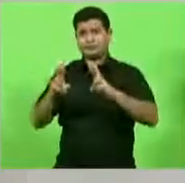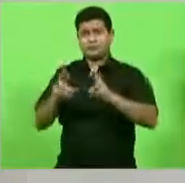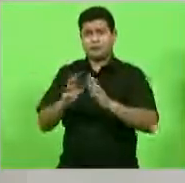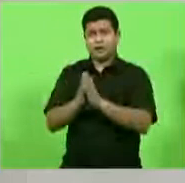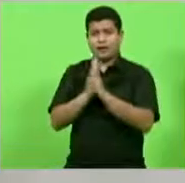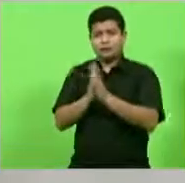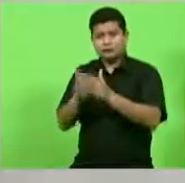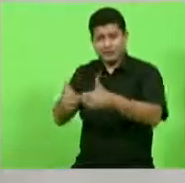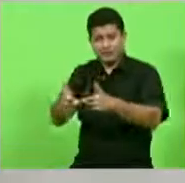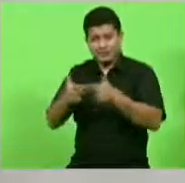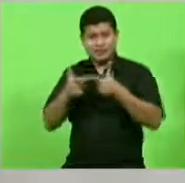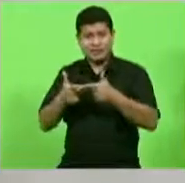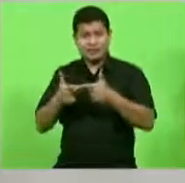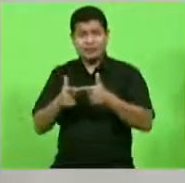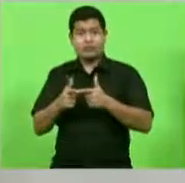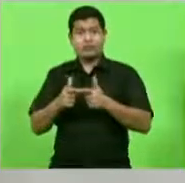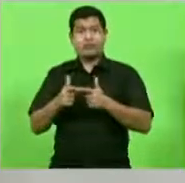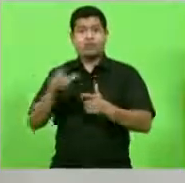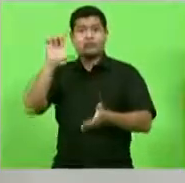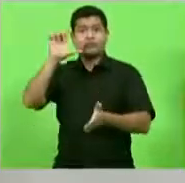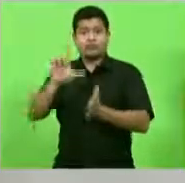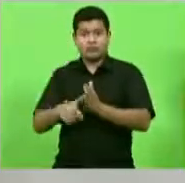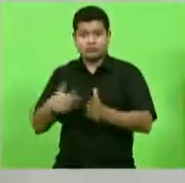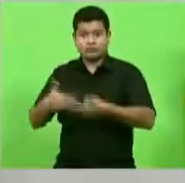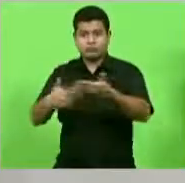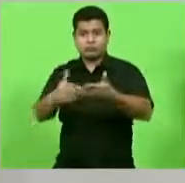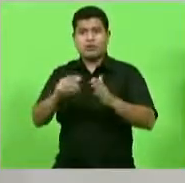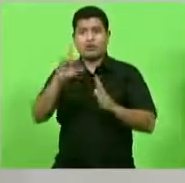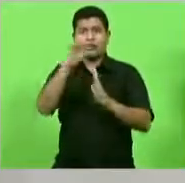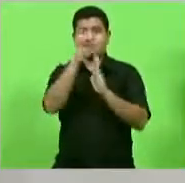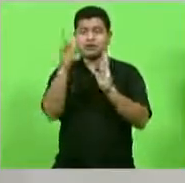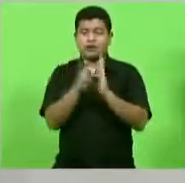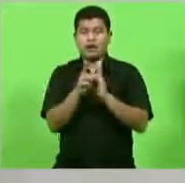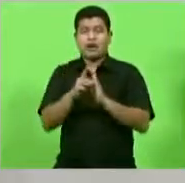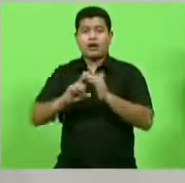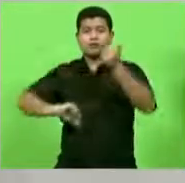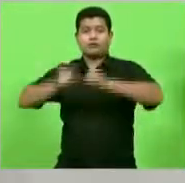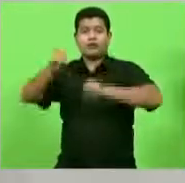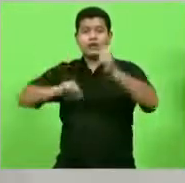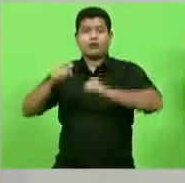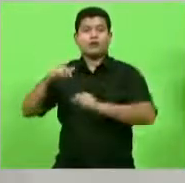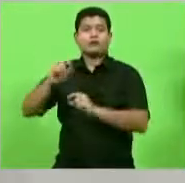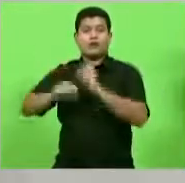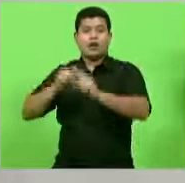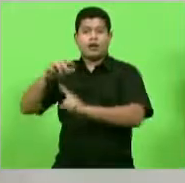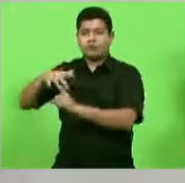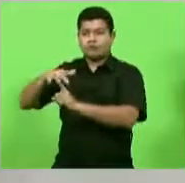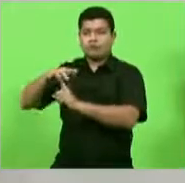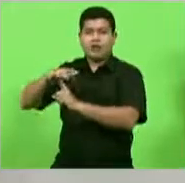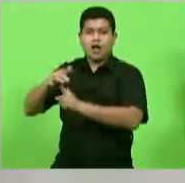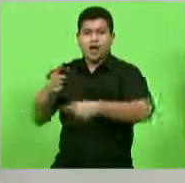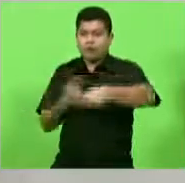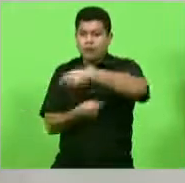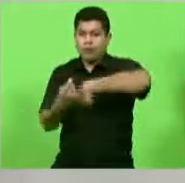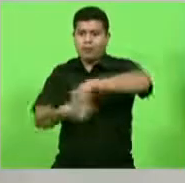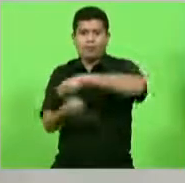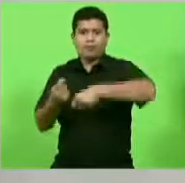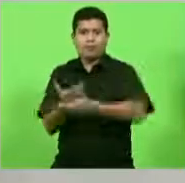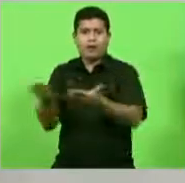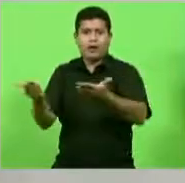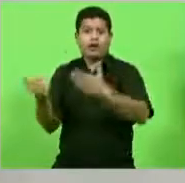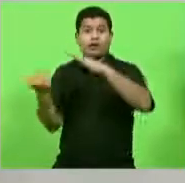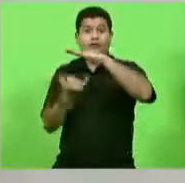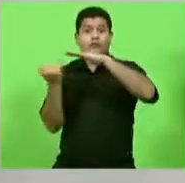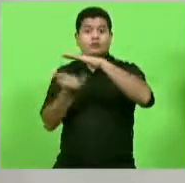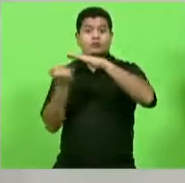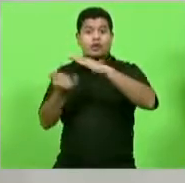para nesses próximos decretos se avaliar o que é uma feira, uma feira de negócios, uma feira industrial, o quanto